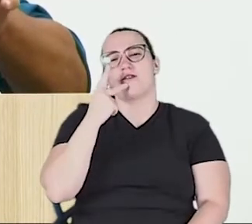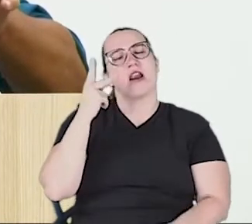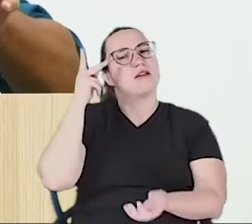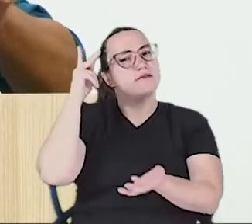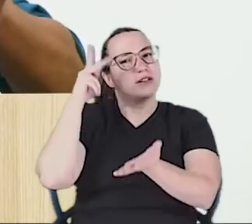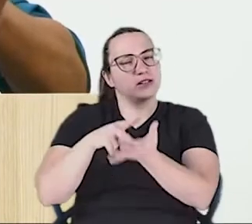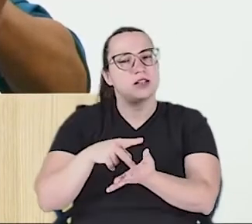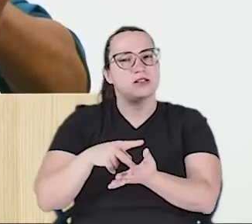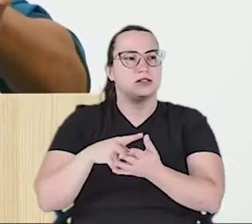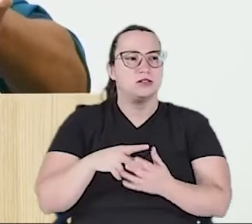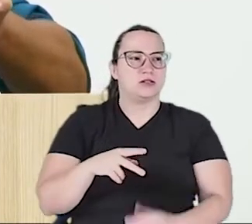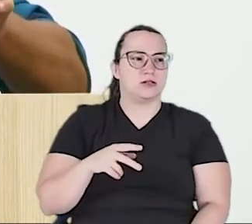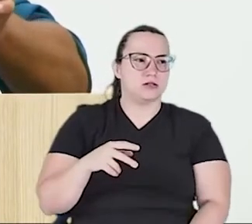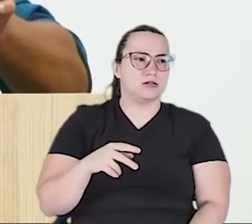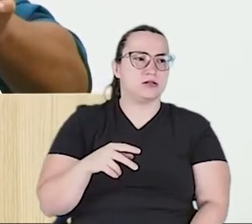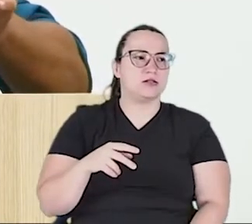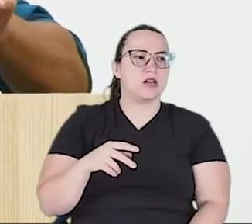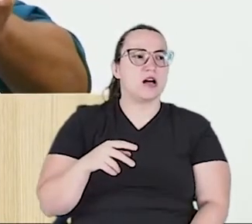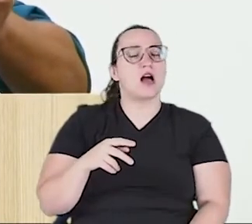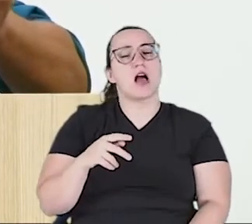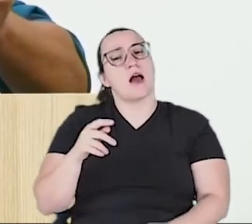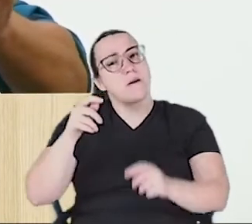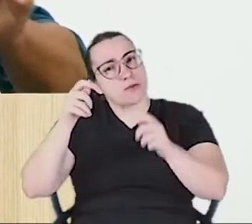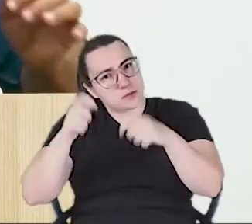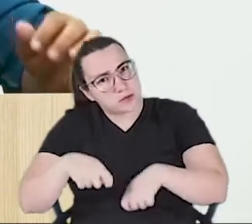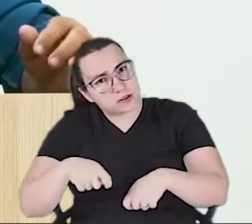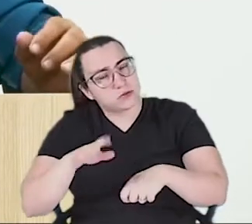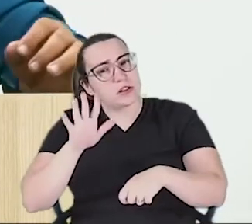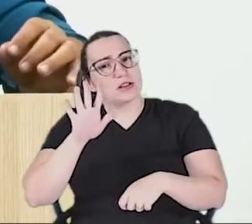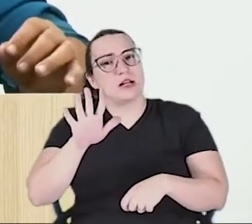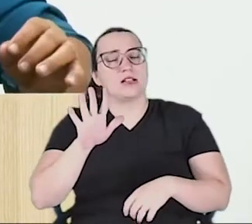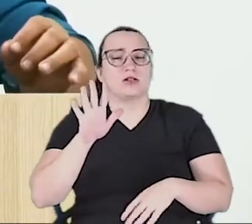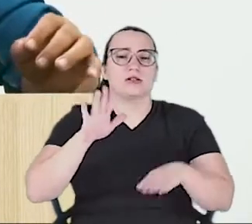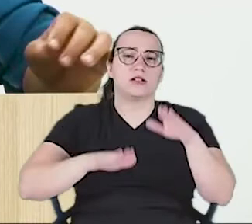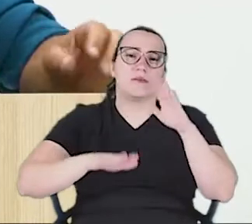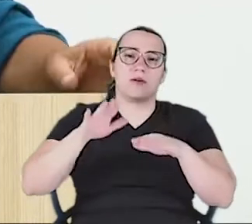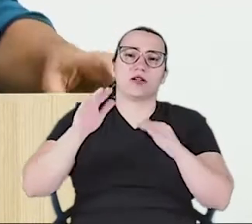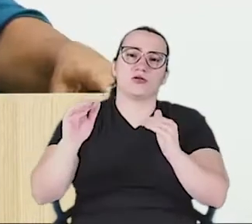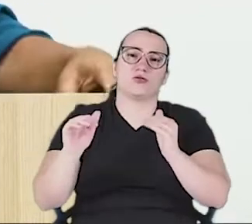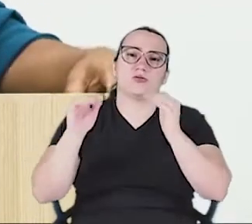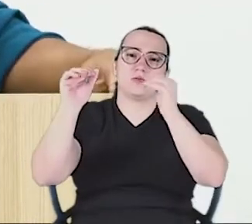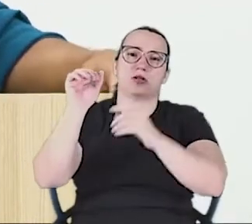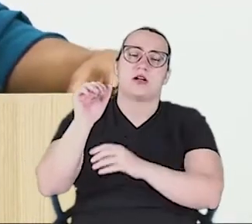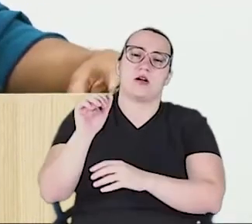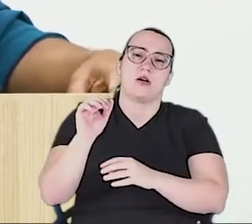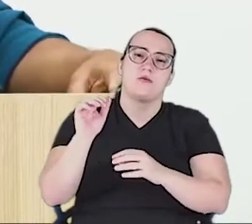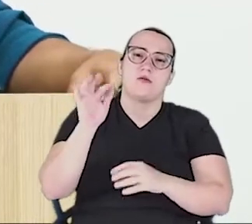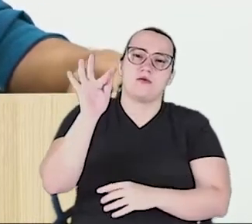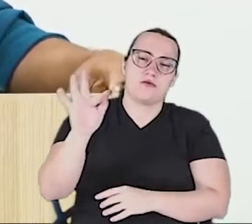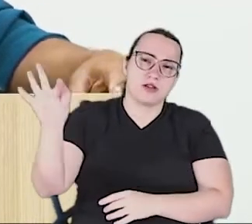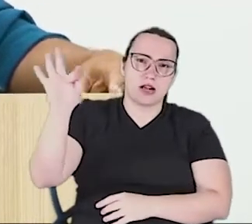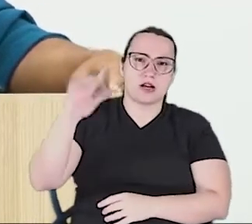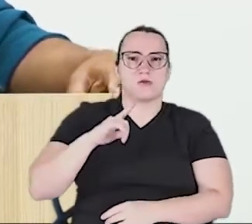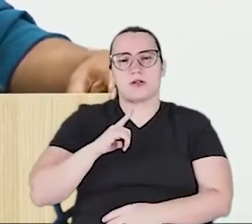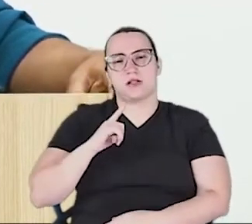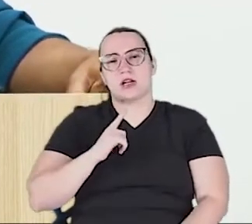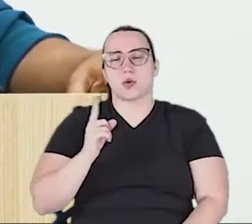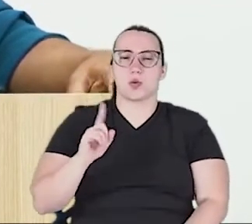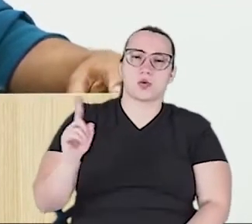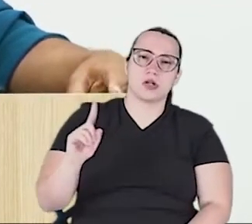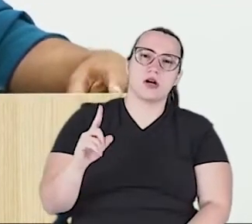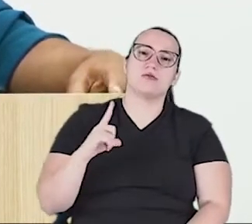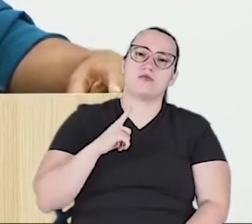Demarcação é uma possibilidade. Dependemos do Supremo Tribunal Federal se vai haver ou não. Está em questão judicial.